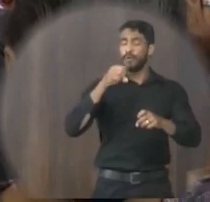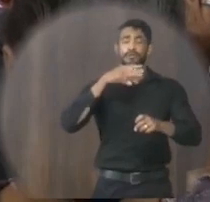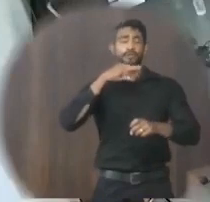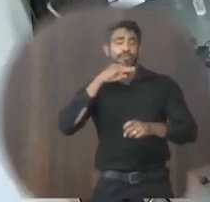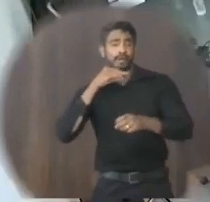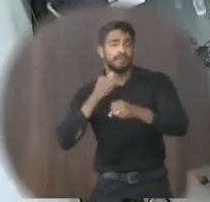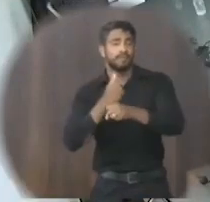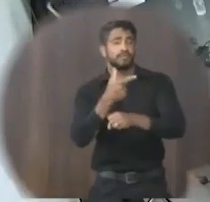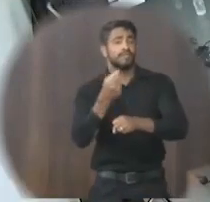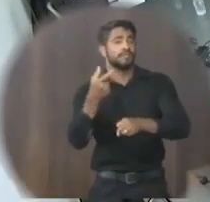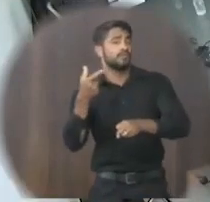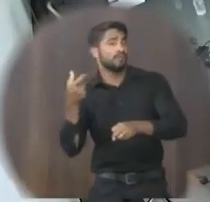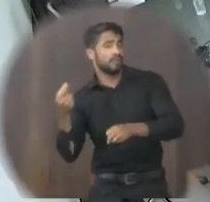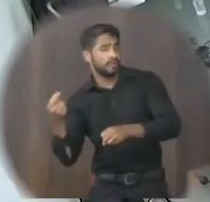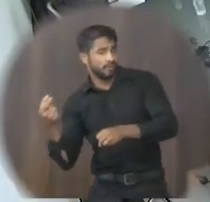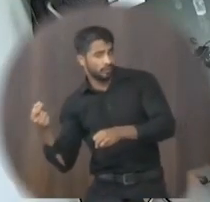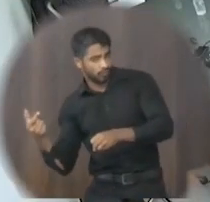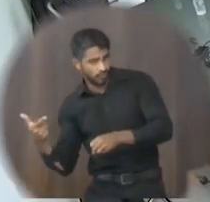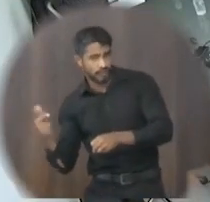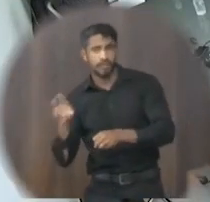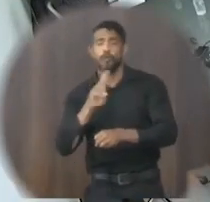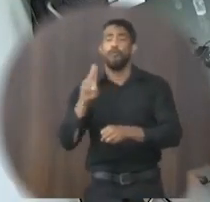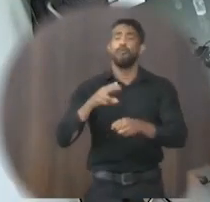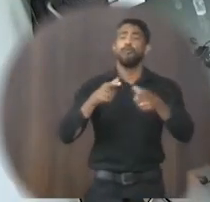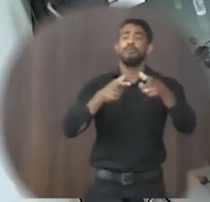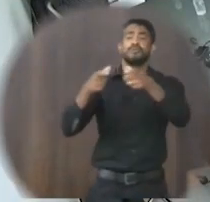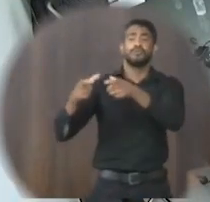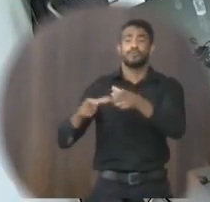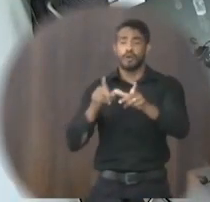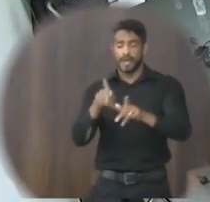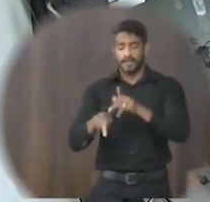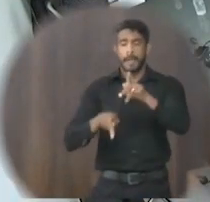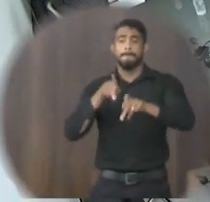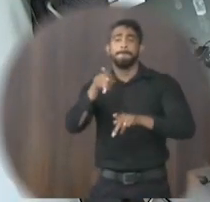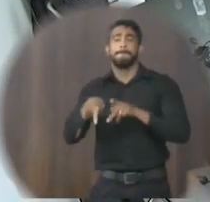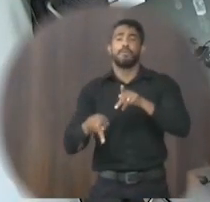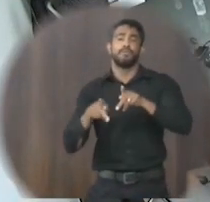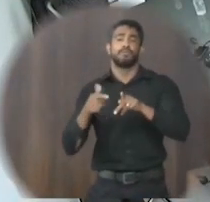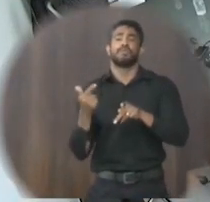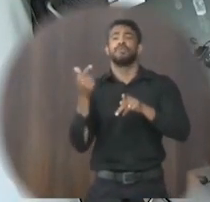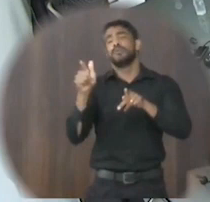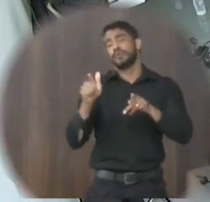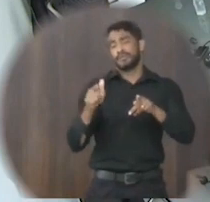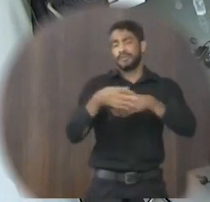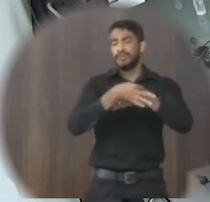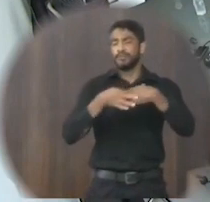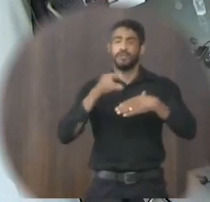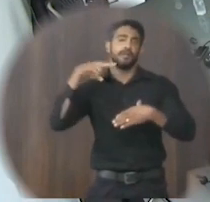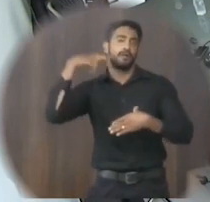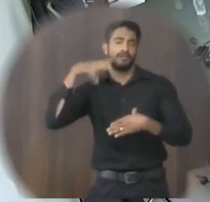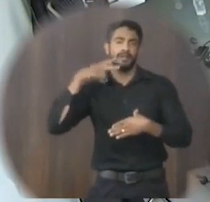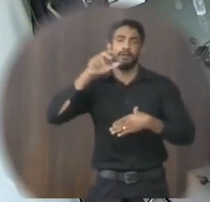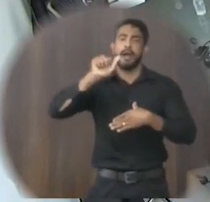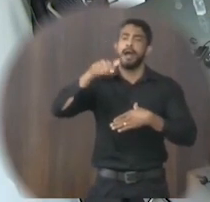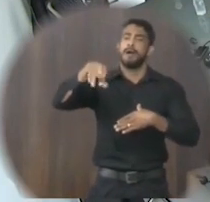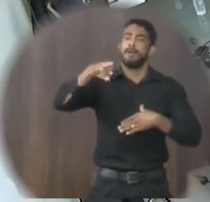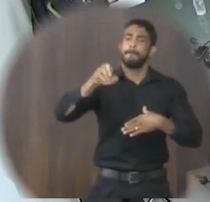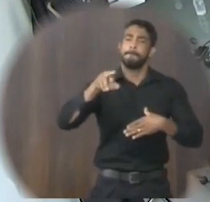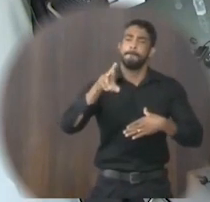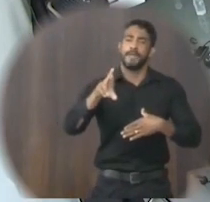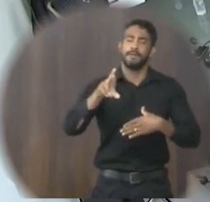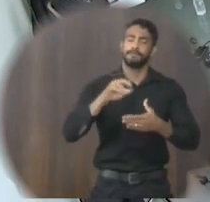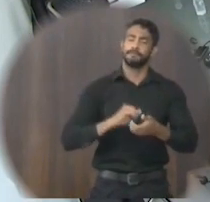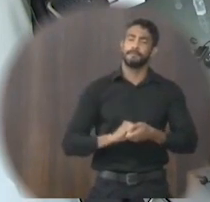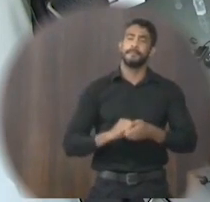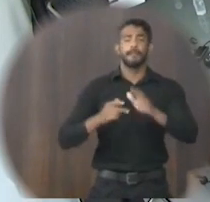2002 Que dispõe sobre a denominação de próprios públicos E da outras providências De autoria do vereador Almir Dias Santos